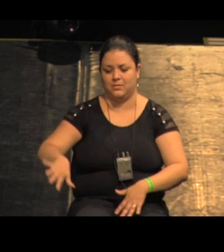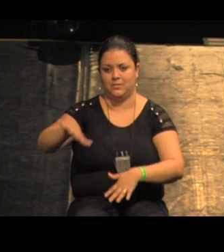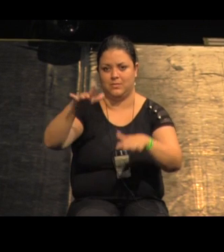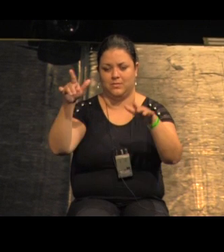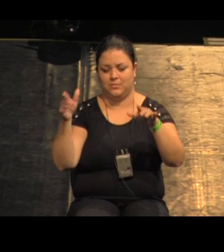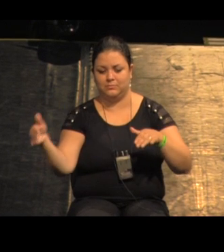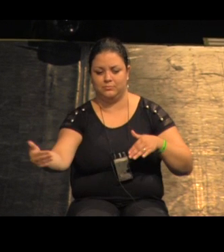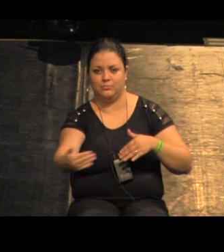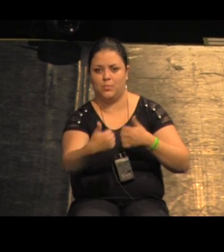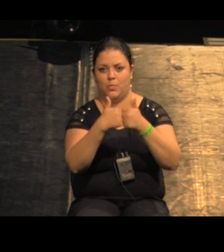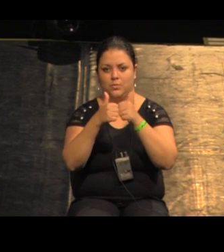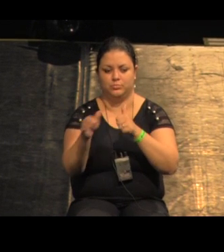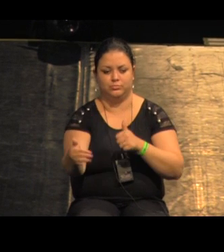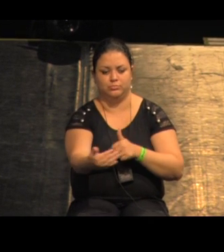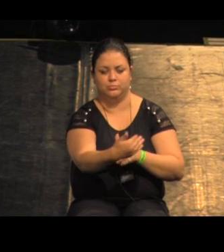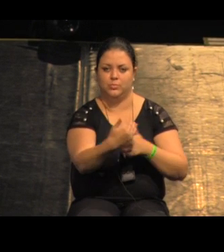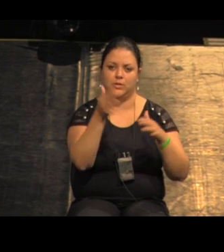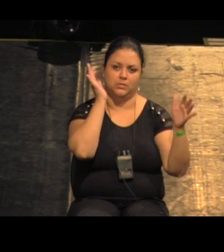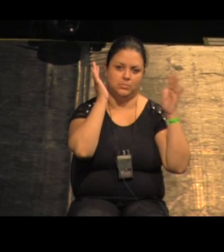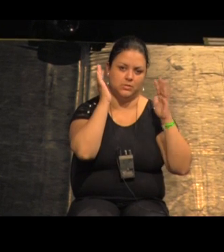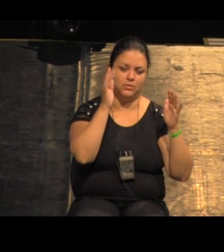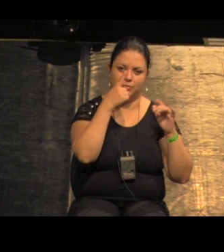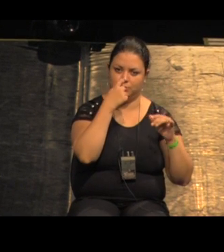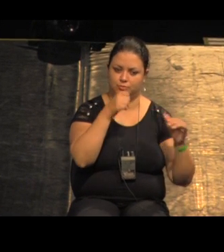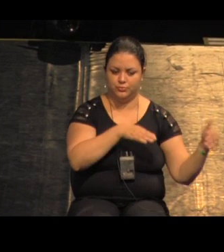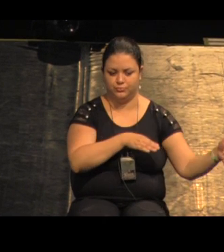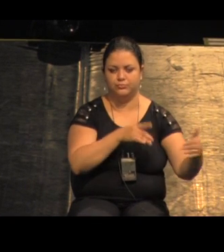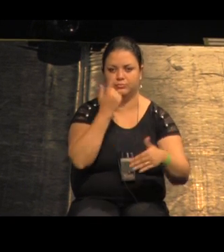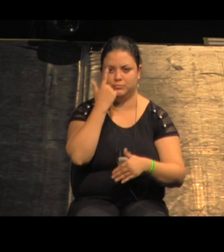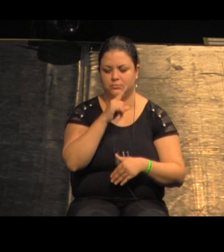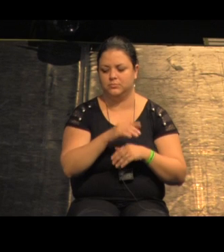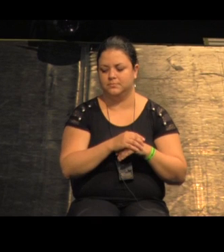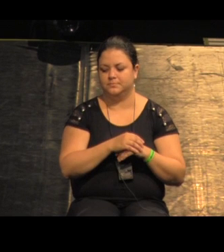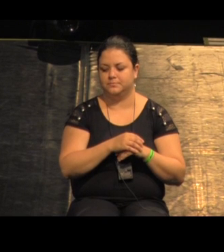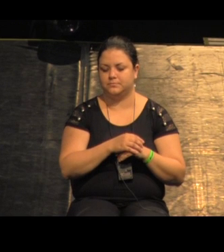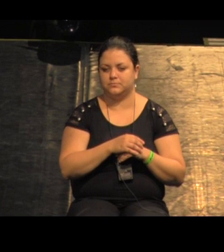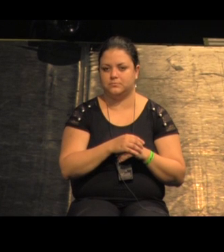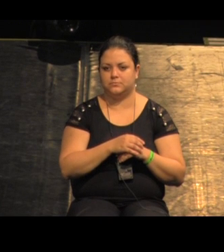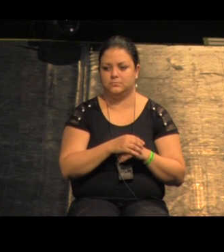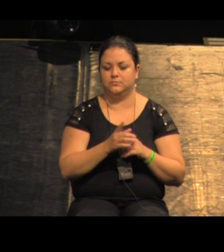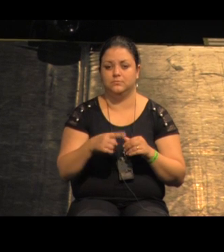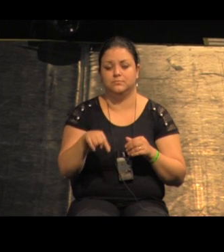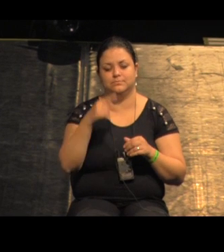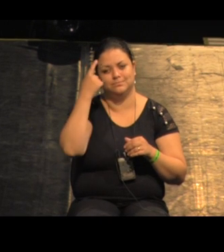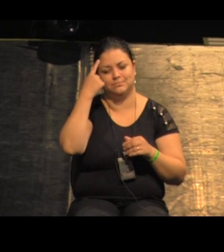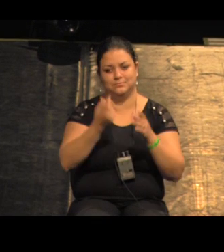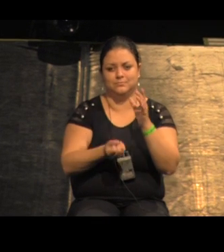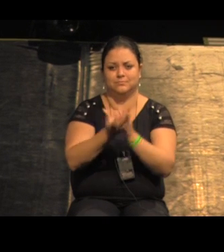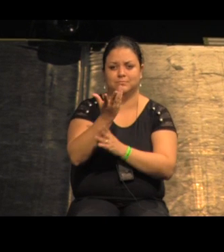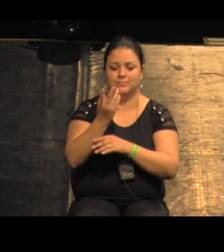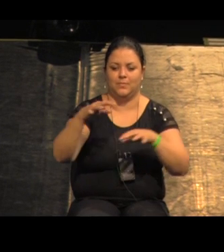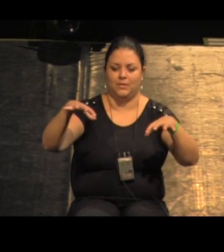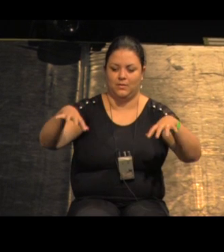para ônibus e a coleta de lixo junto com isso a gente determina a criação de dois novos espaços